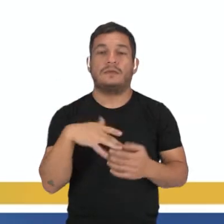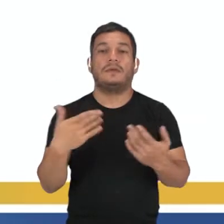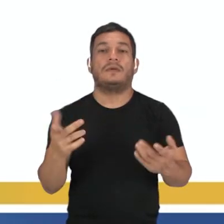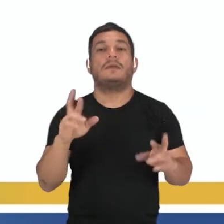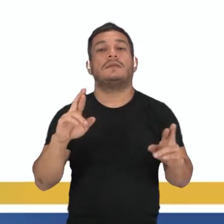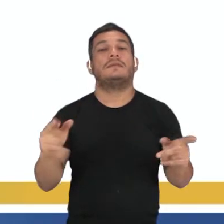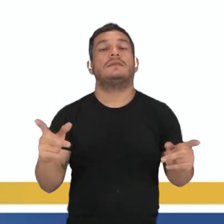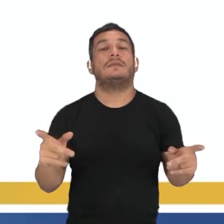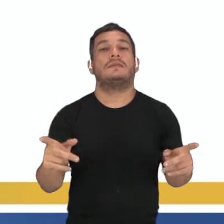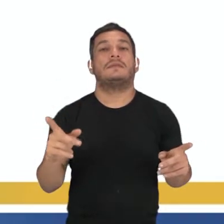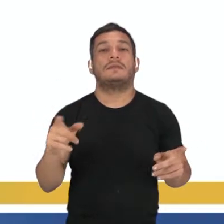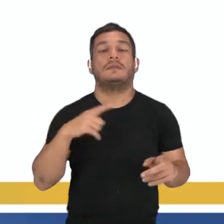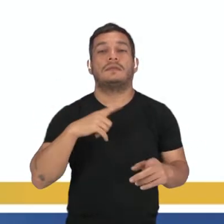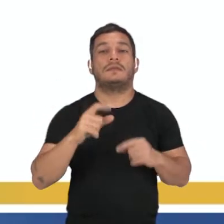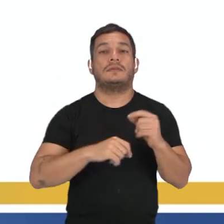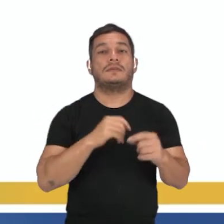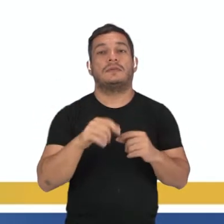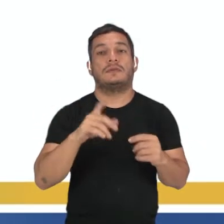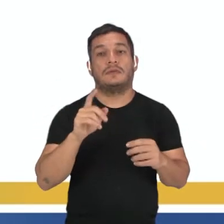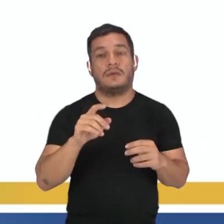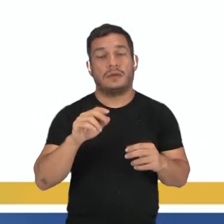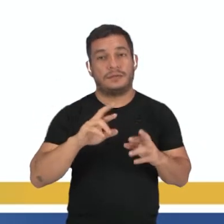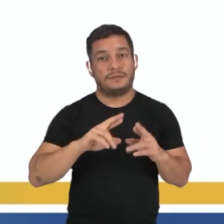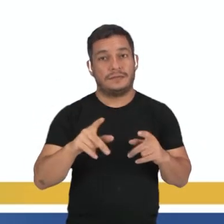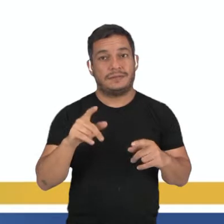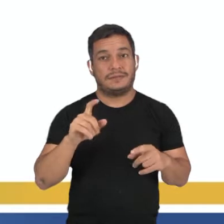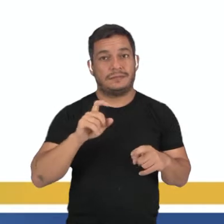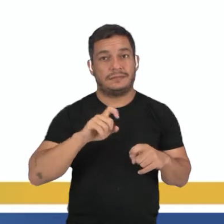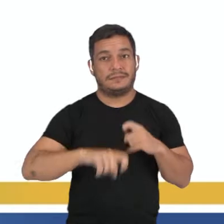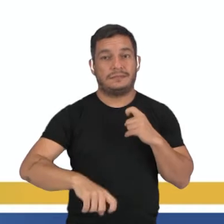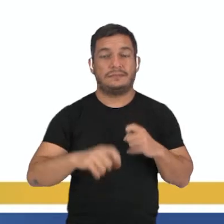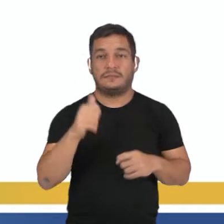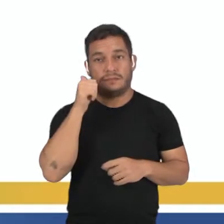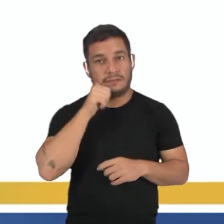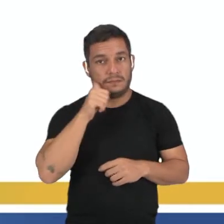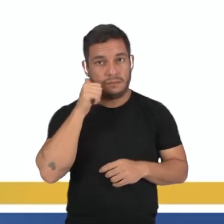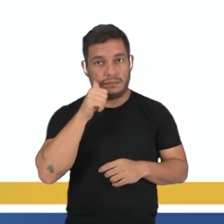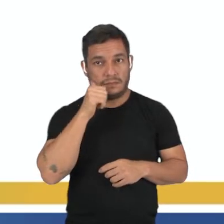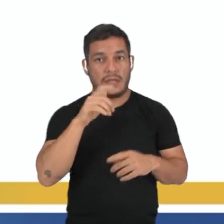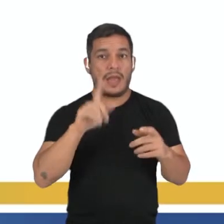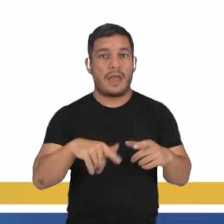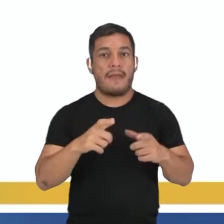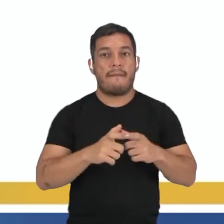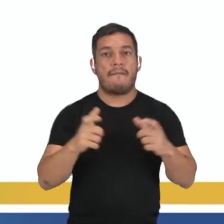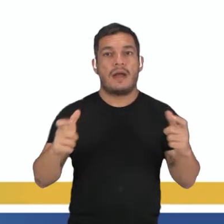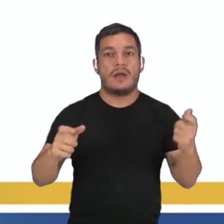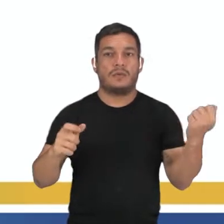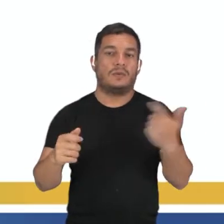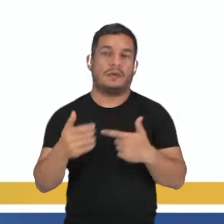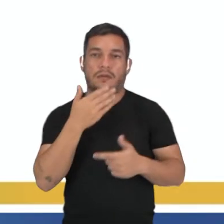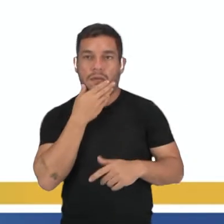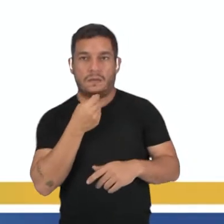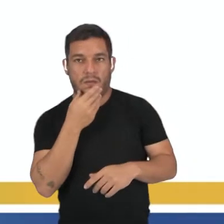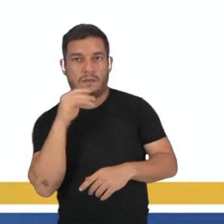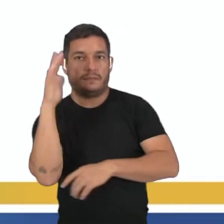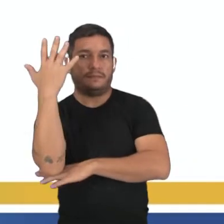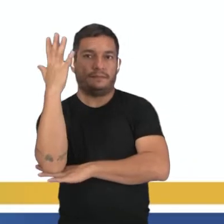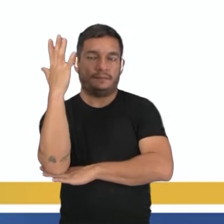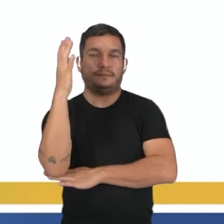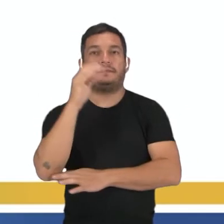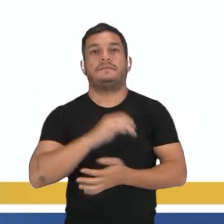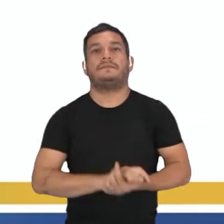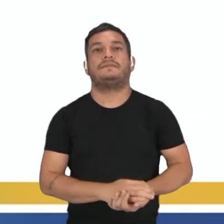aí qual que é a diferença? A gente tem o dimorfismo sexual, né? A parte feminina, ela é bem maior em relação à parte masculina.